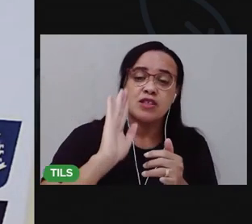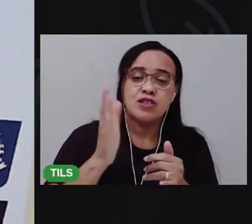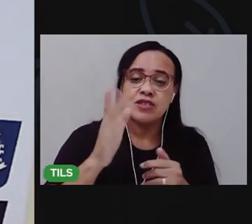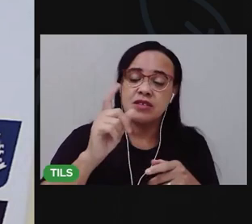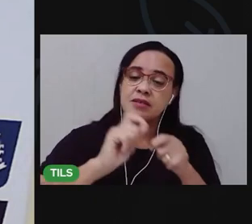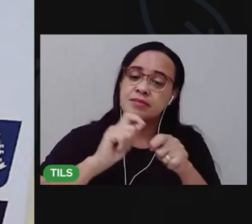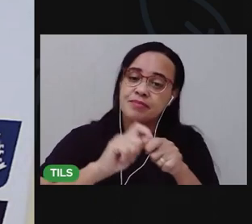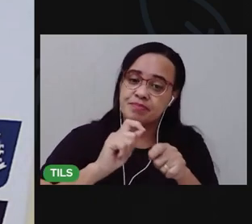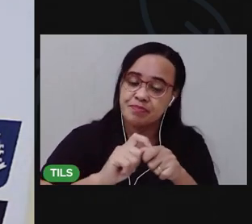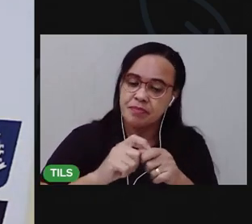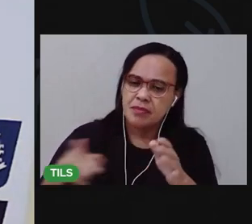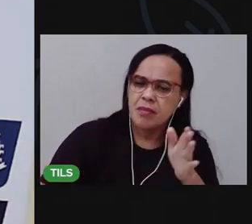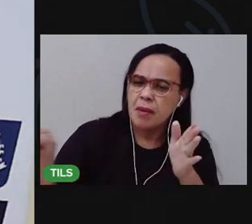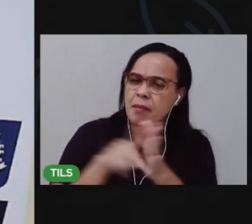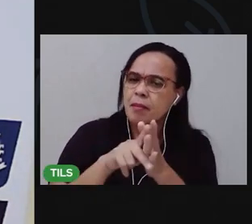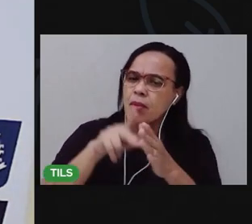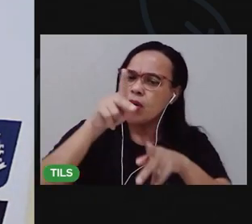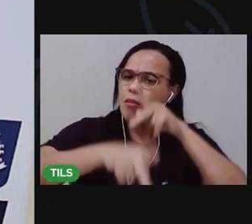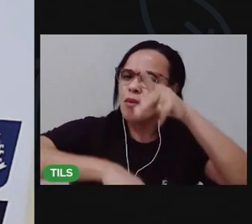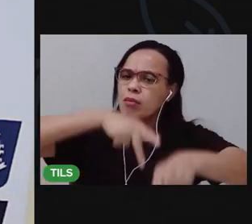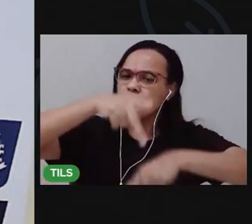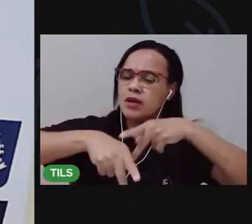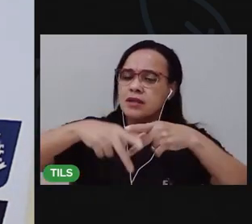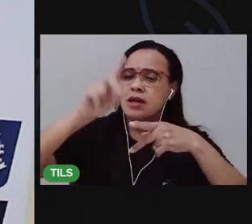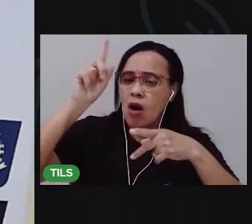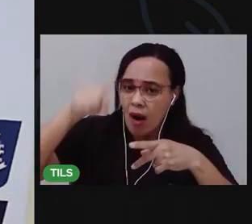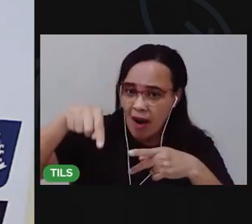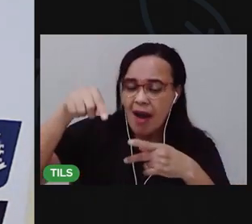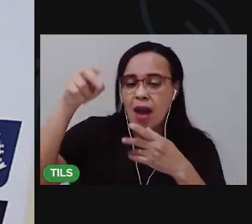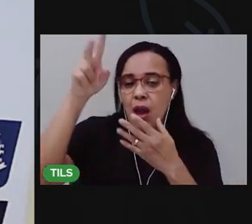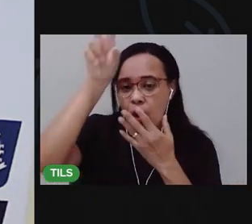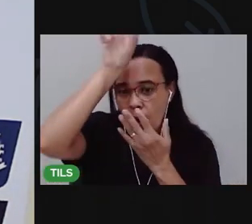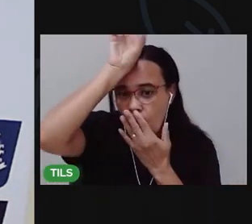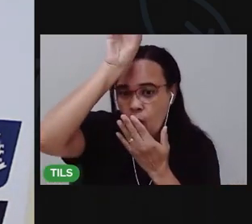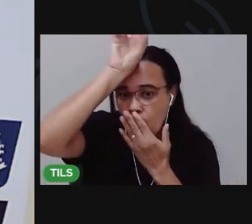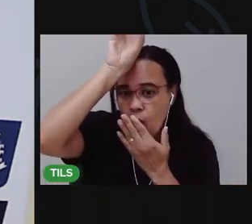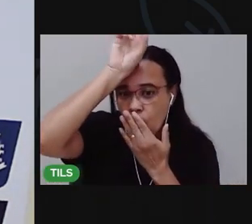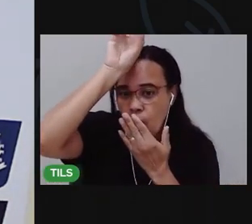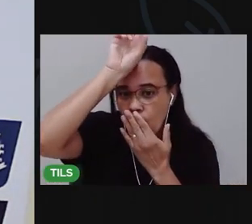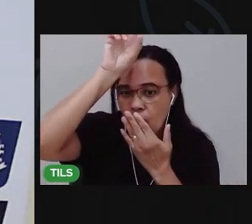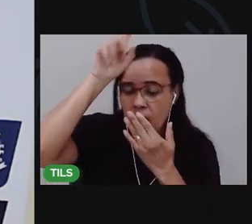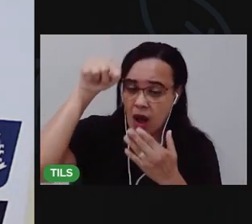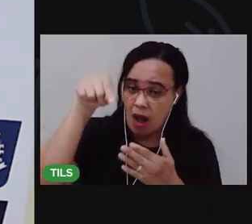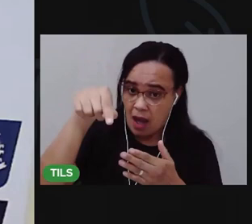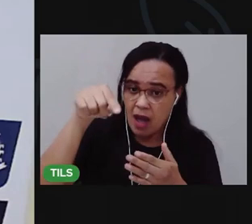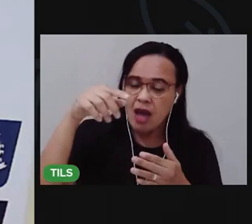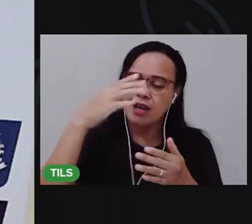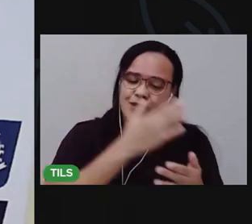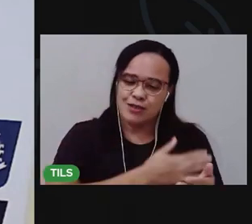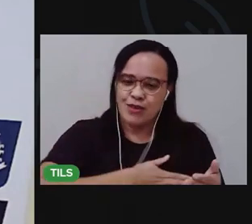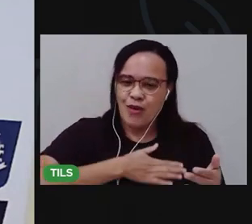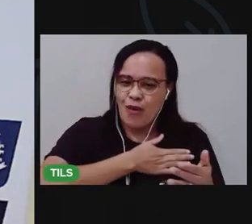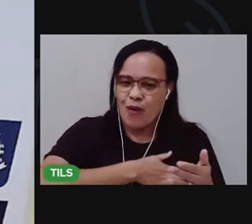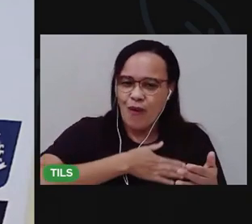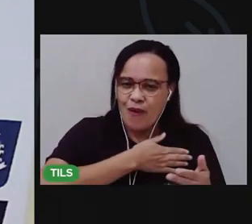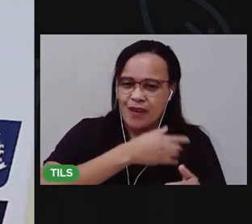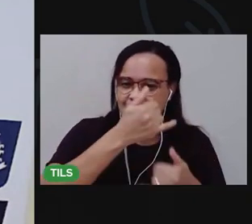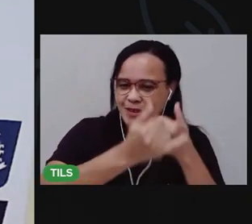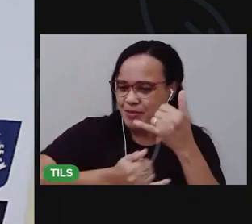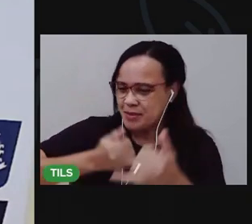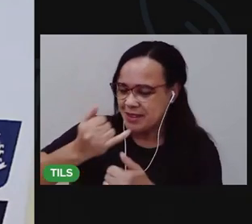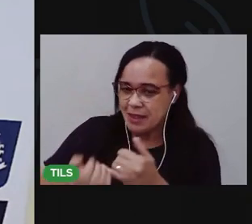origem indígena. Os índios gostam muito de brincar com esse brinquedo, né? A